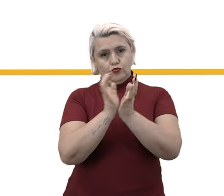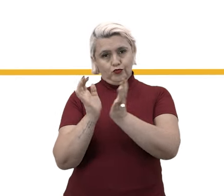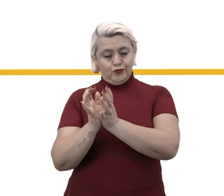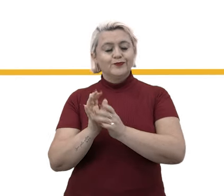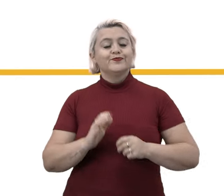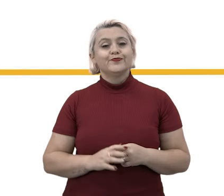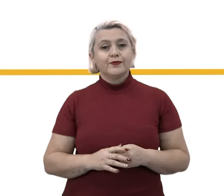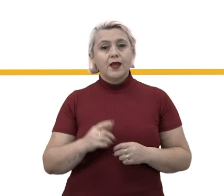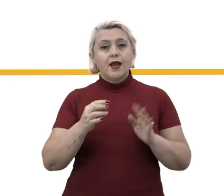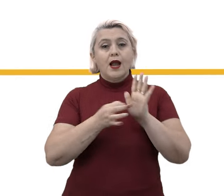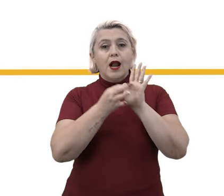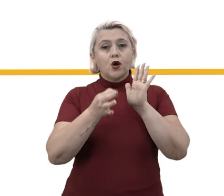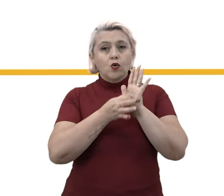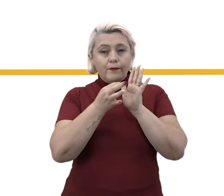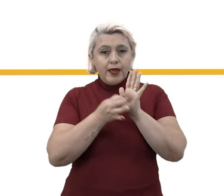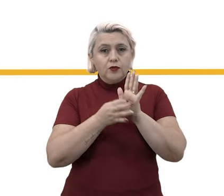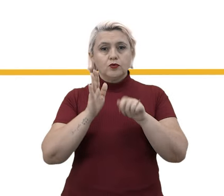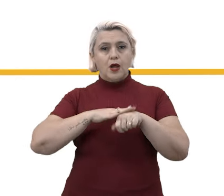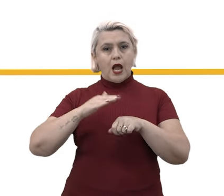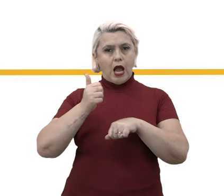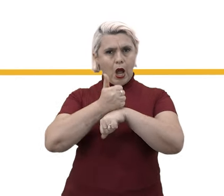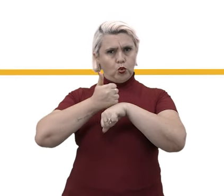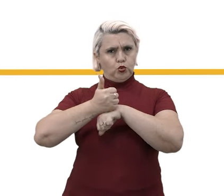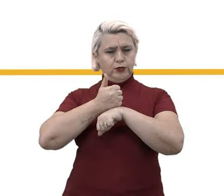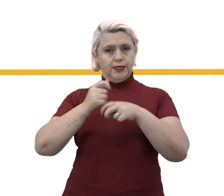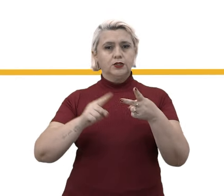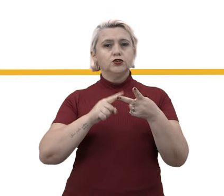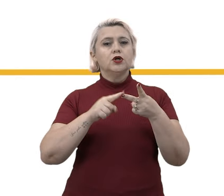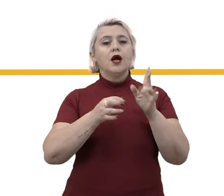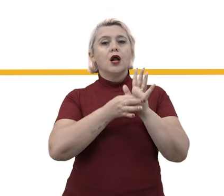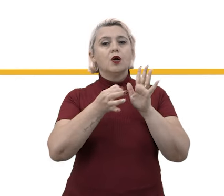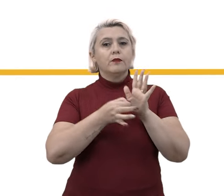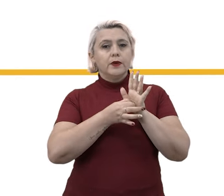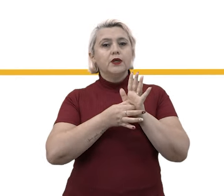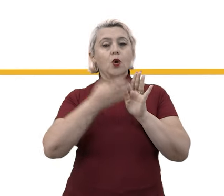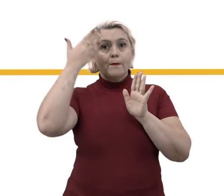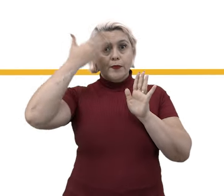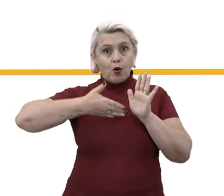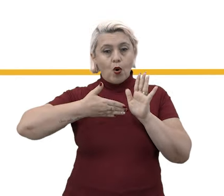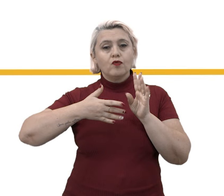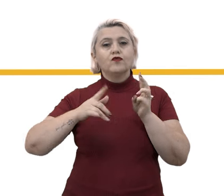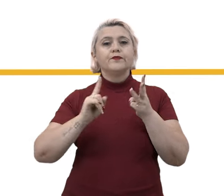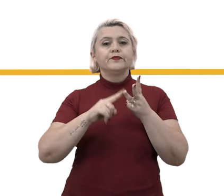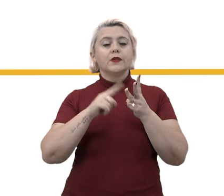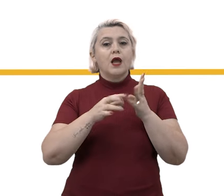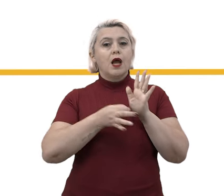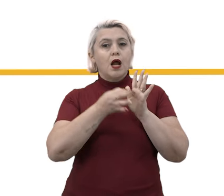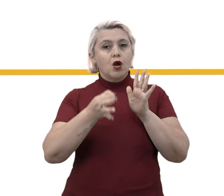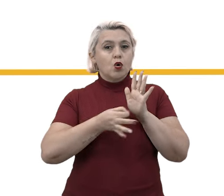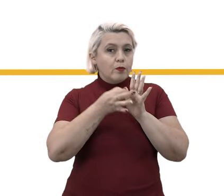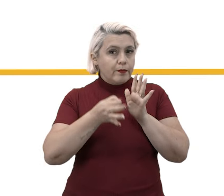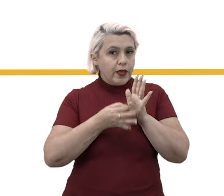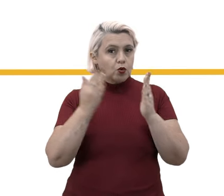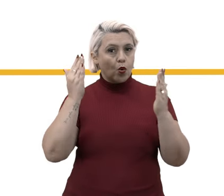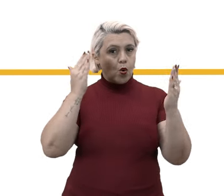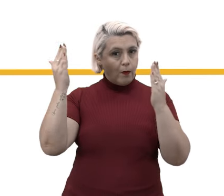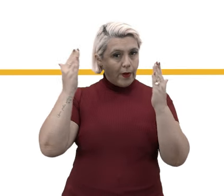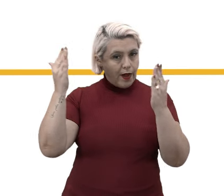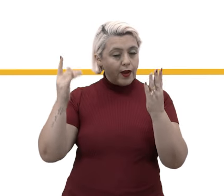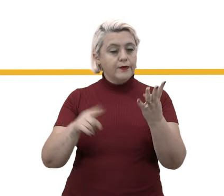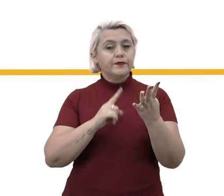por grupos, né? Argumento de autoridade, argumento por comprovação, argumento por